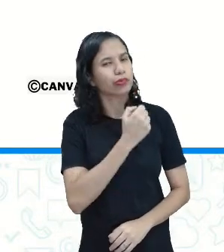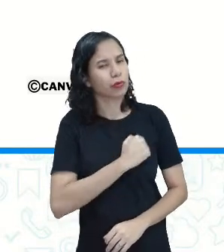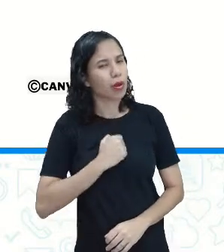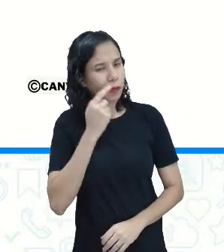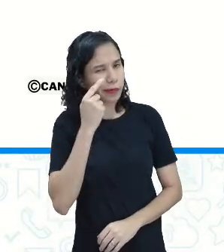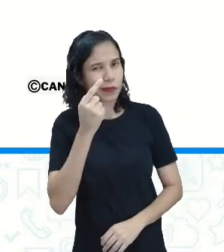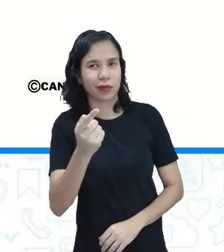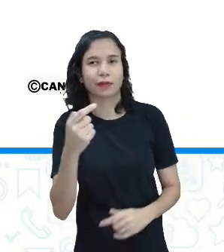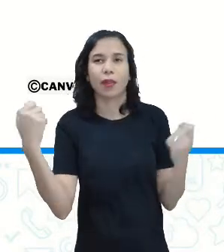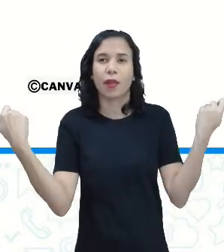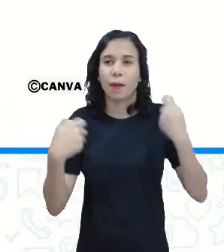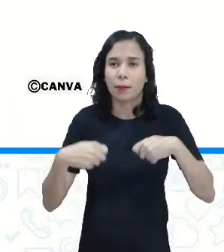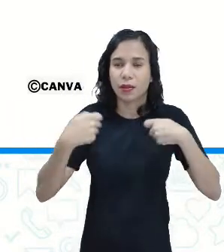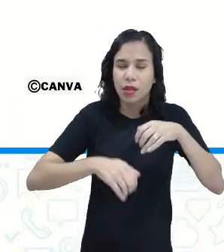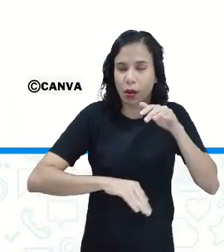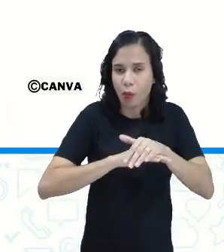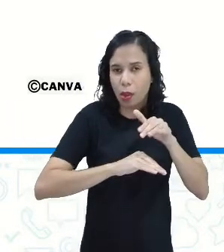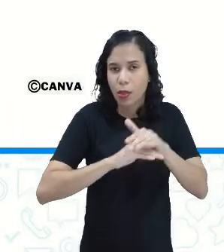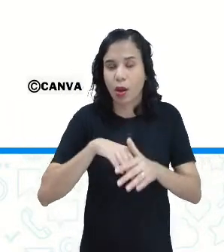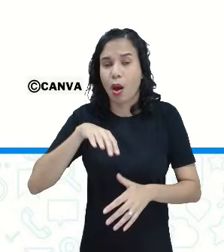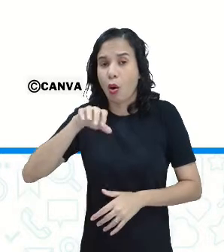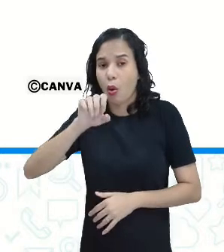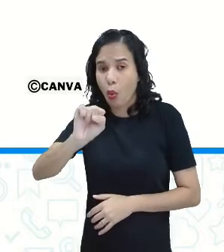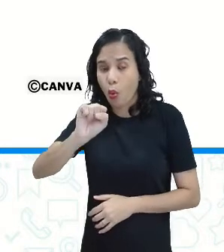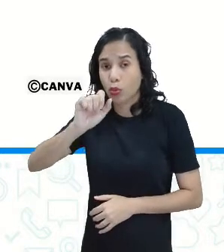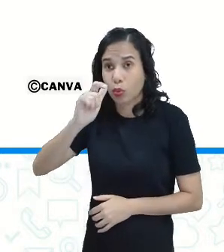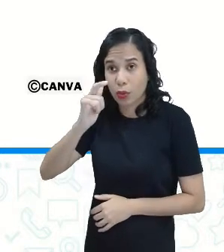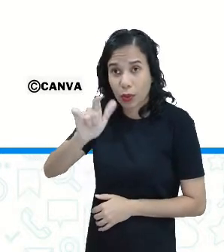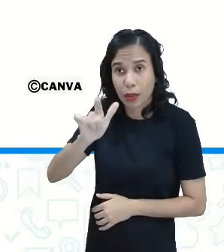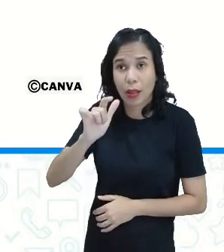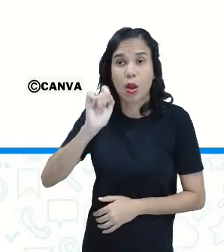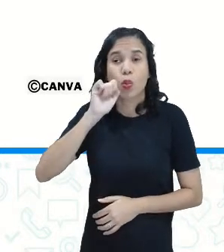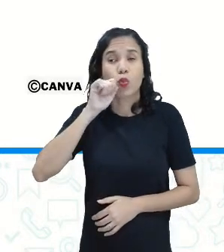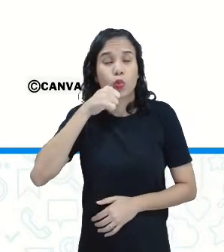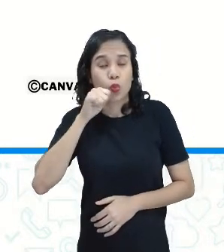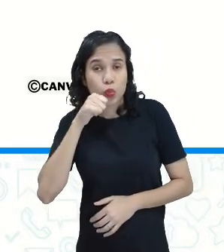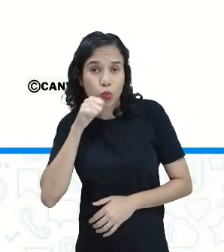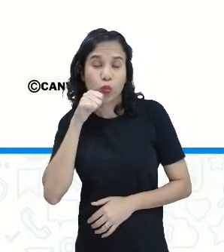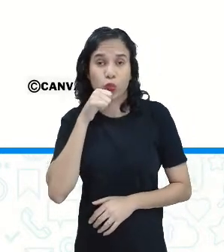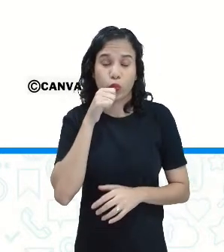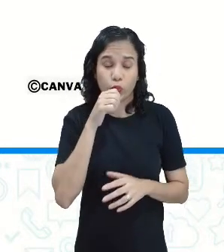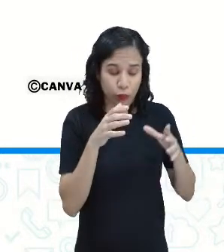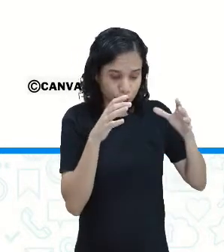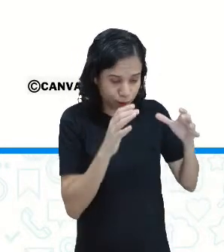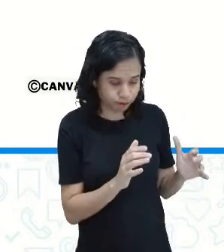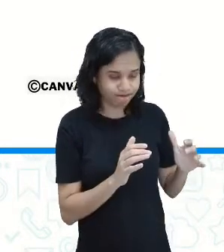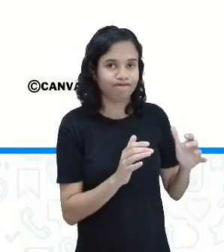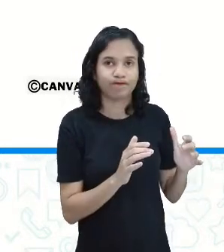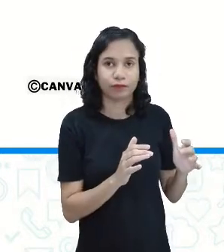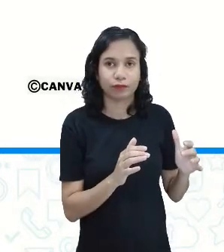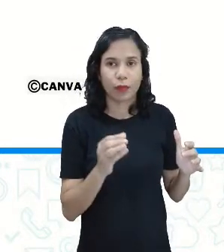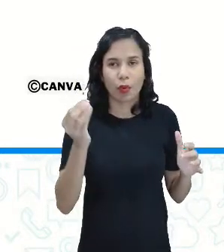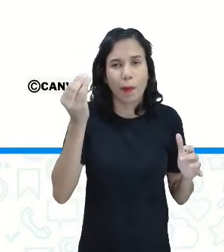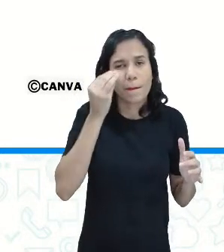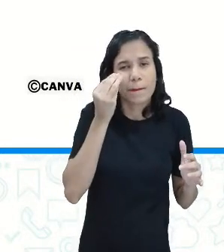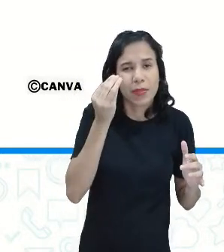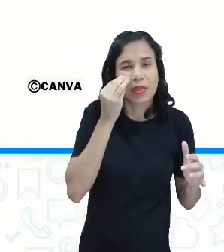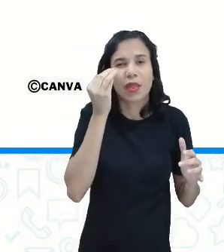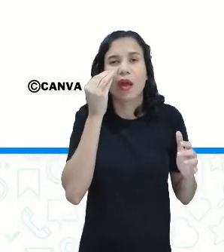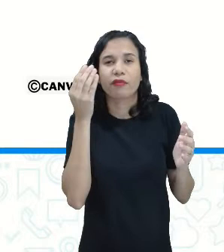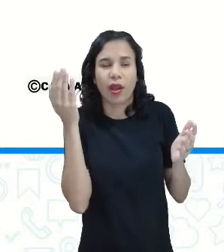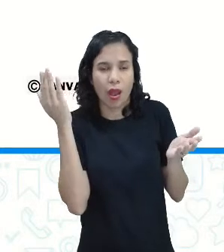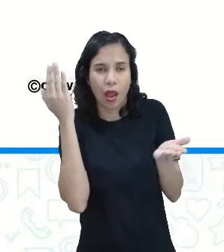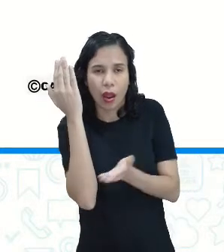Cristian? Precisa guardar oito litros de suco na caixa de isopor. Observe as